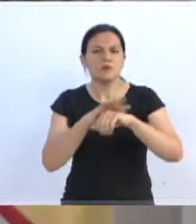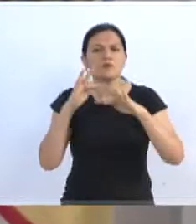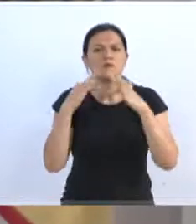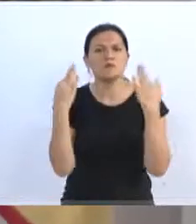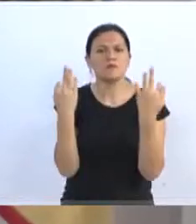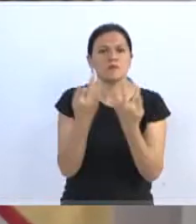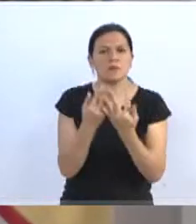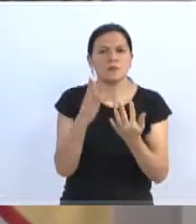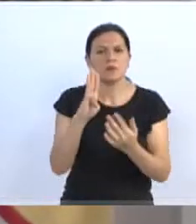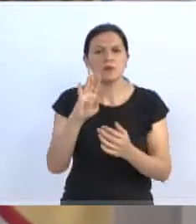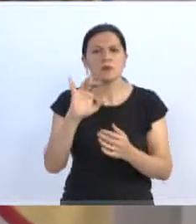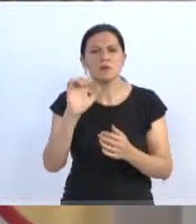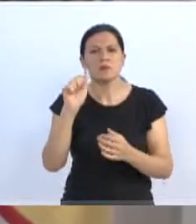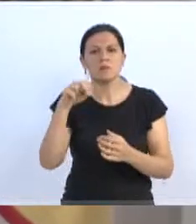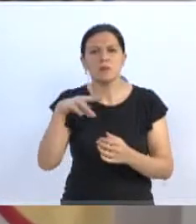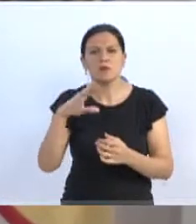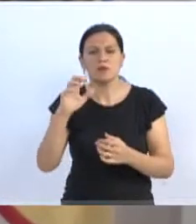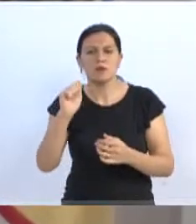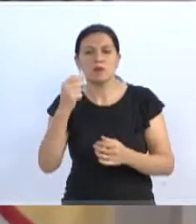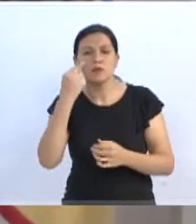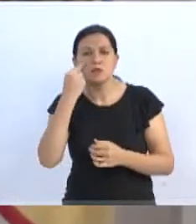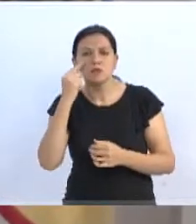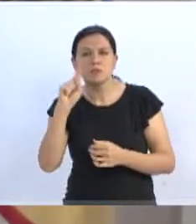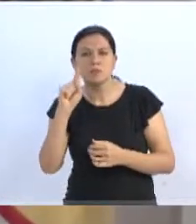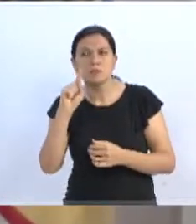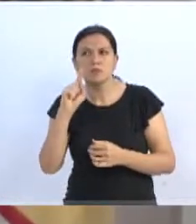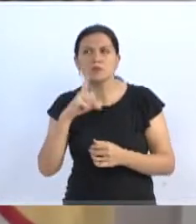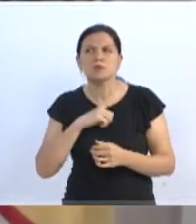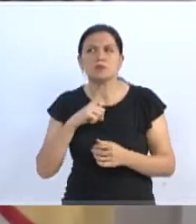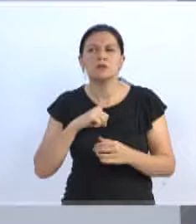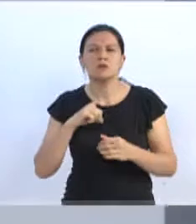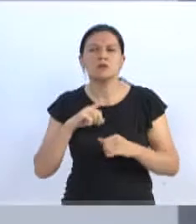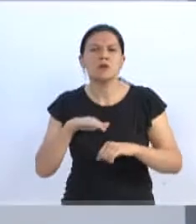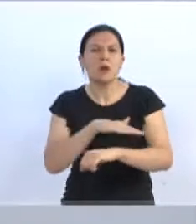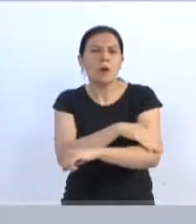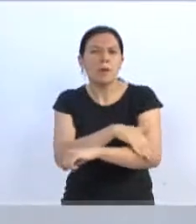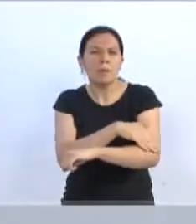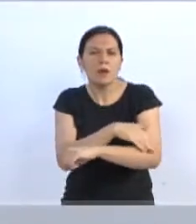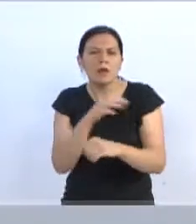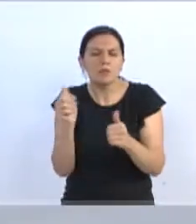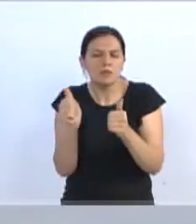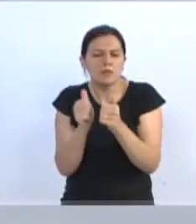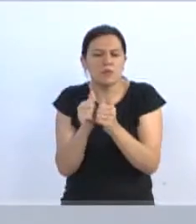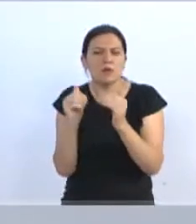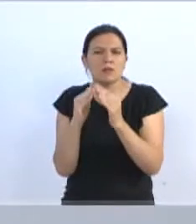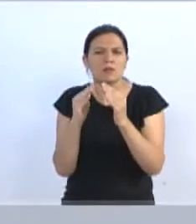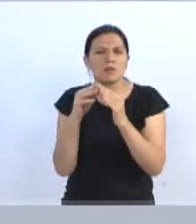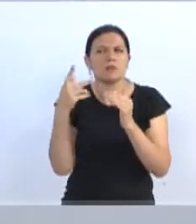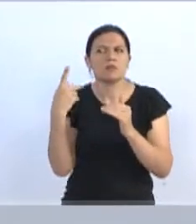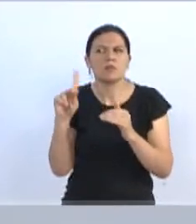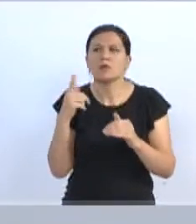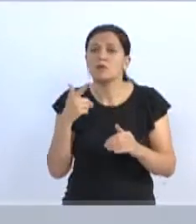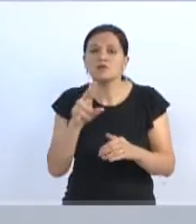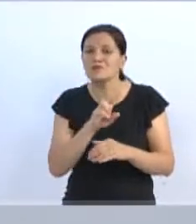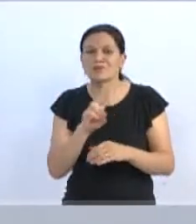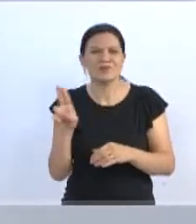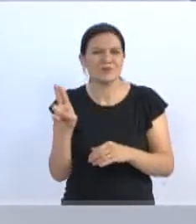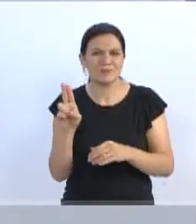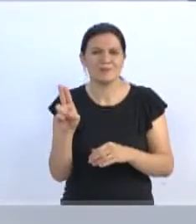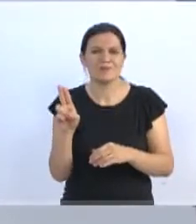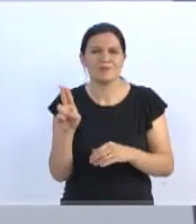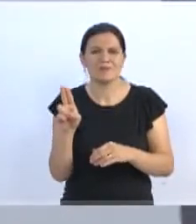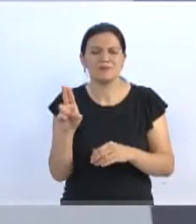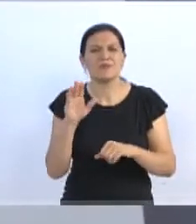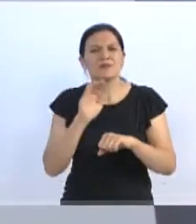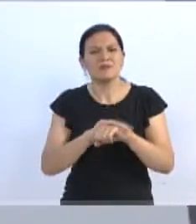Bianca, conversando, nós descobrimos que tinha uma praça muito próxima à casa dela e que não tinha nome. E